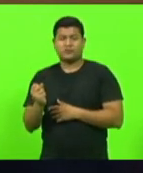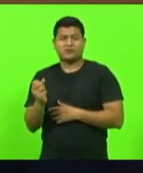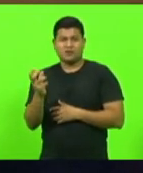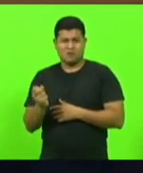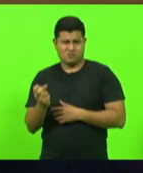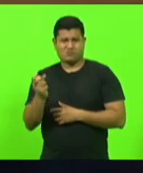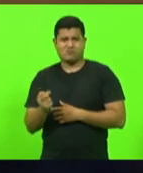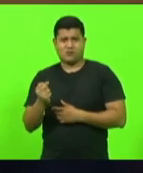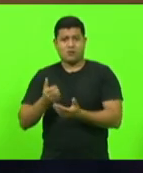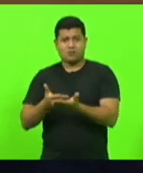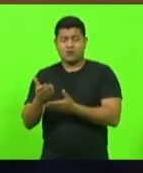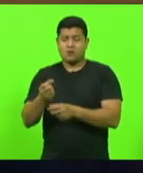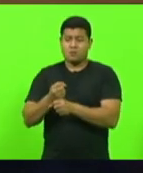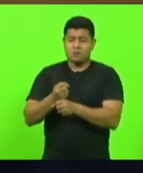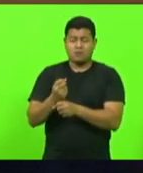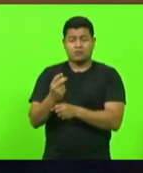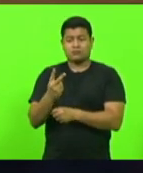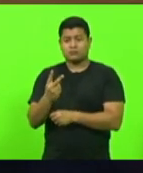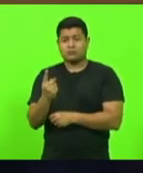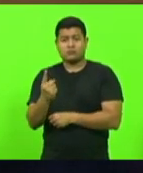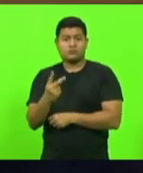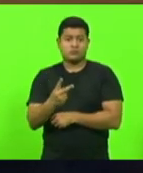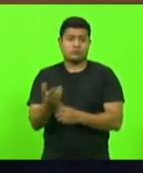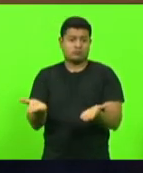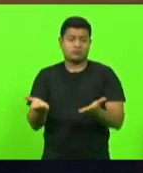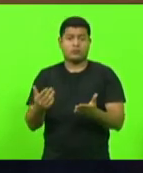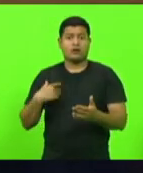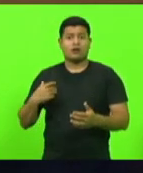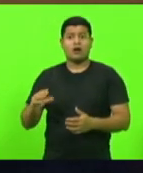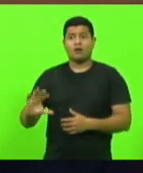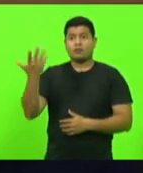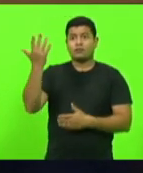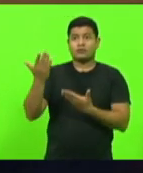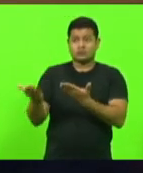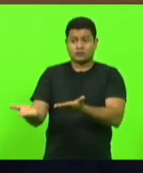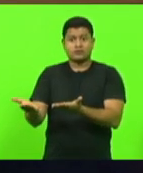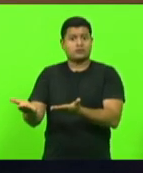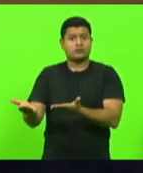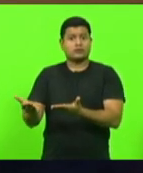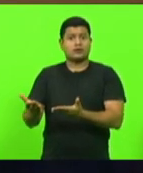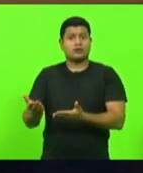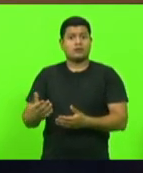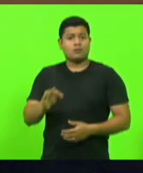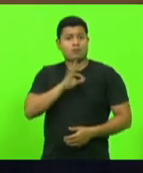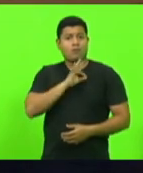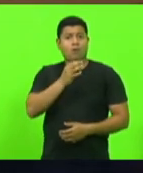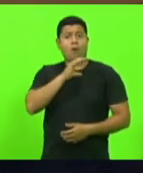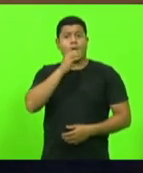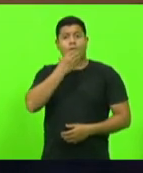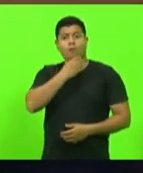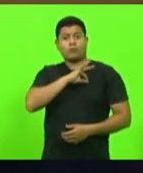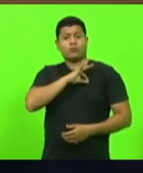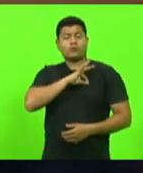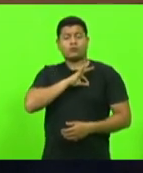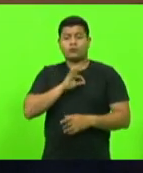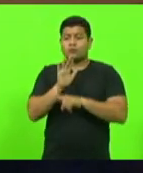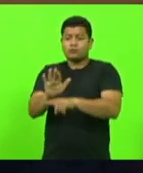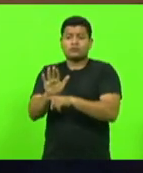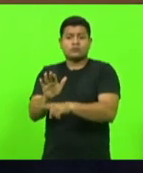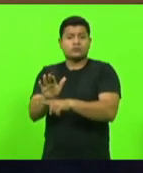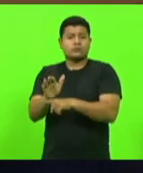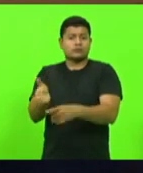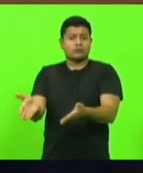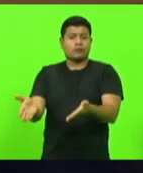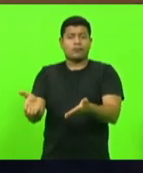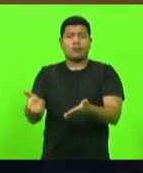anos e eu falei poxa vida o que aquele cachorro fez para Santa Catarina o que aquele homem contribuiu colaborou sabe